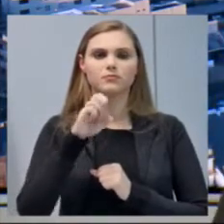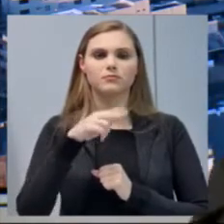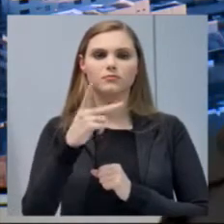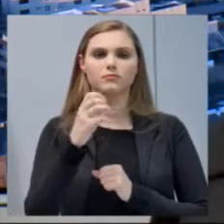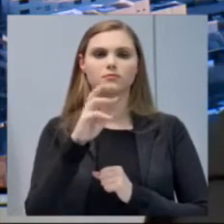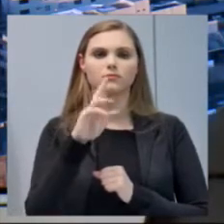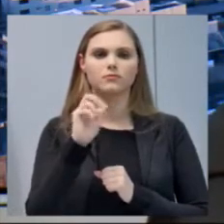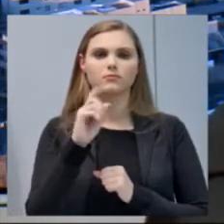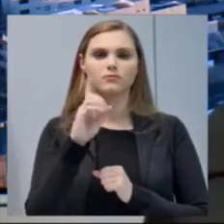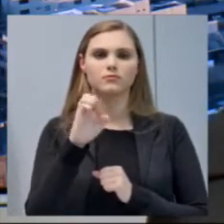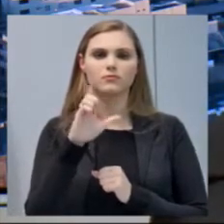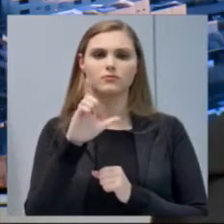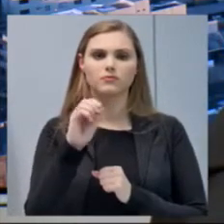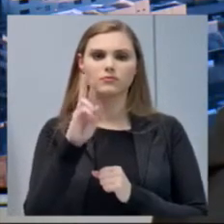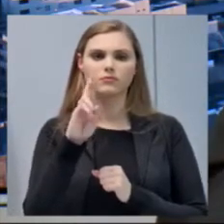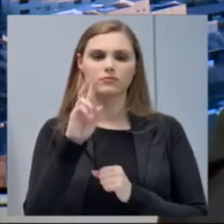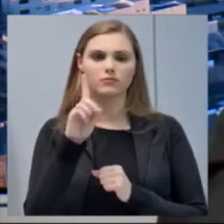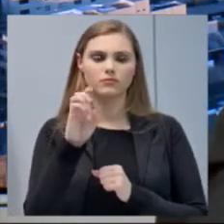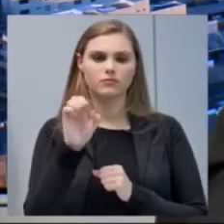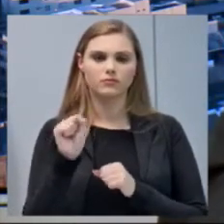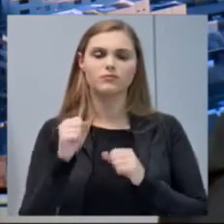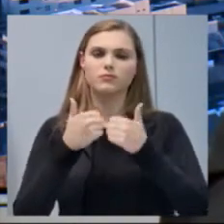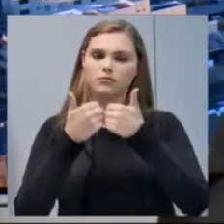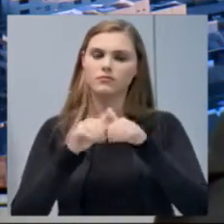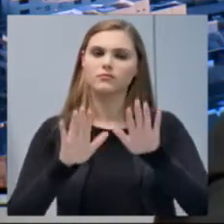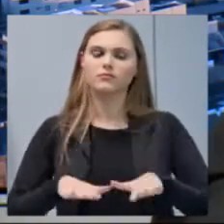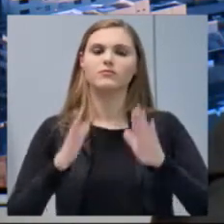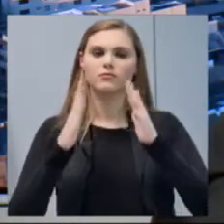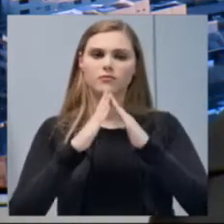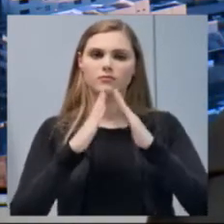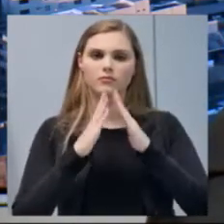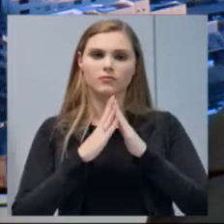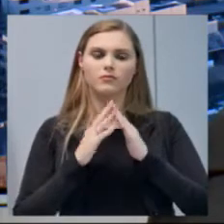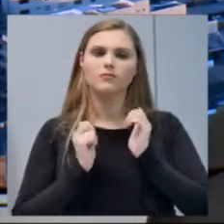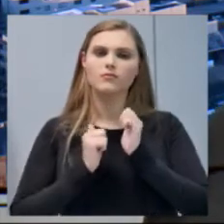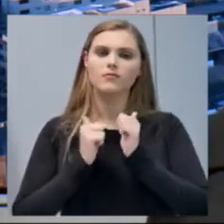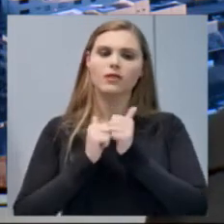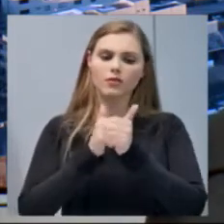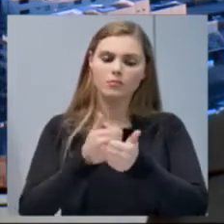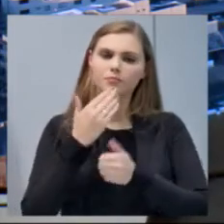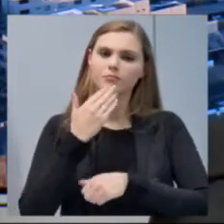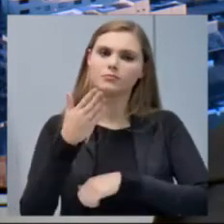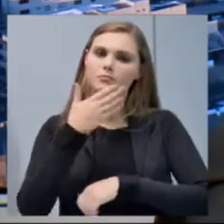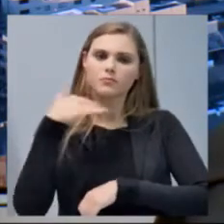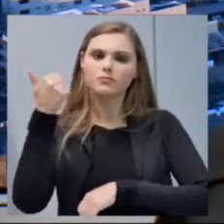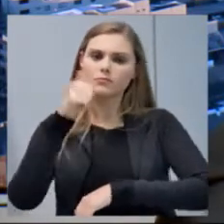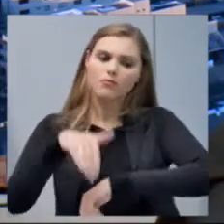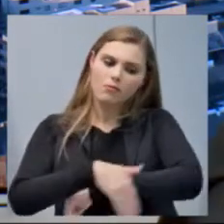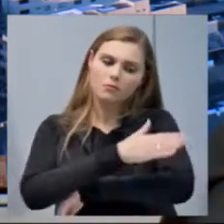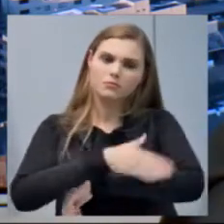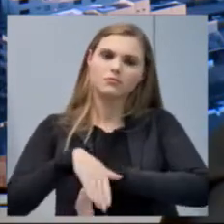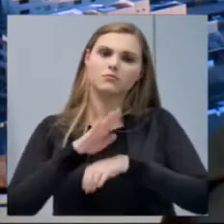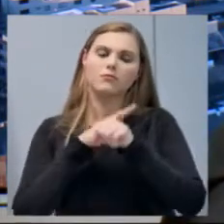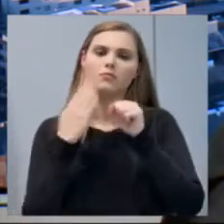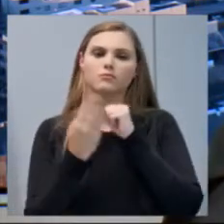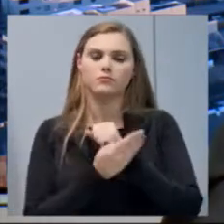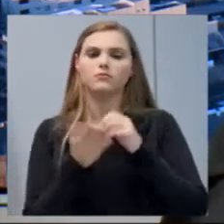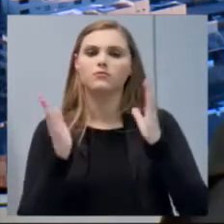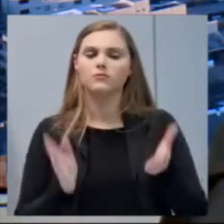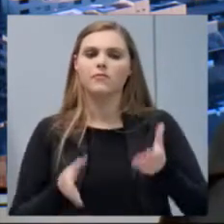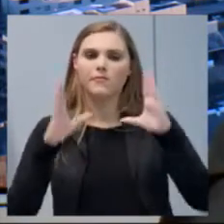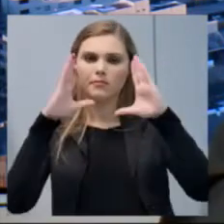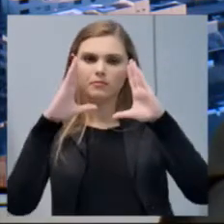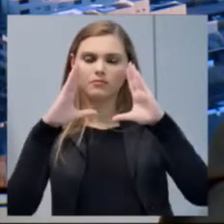reivindicando as melhorias devidas às ruas daquela localidade, que hoje, então, nós intermediamos esta reunião junto ao